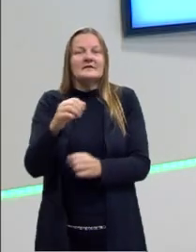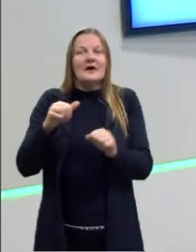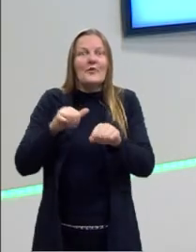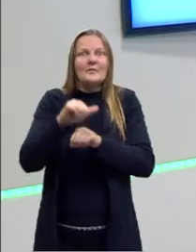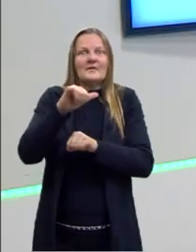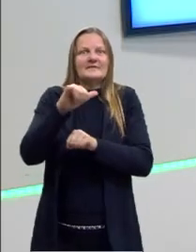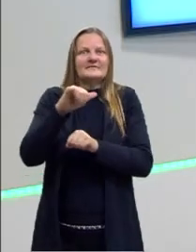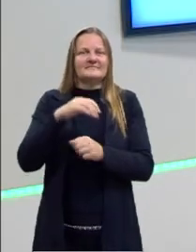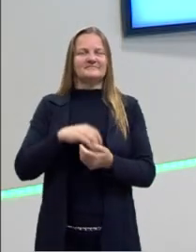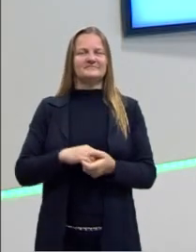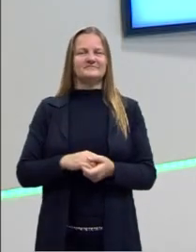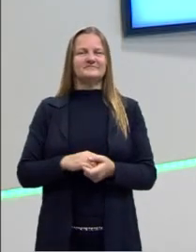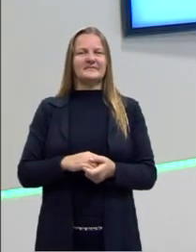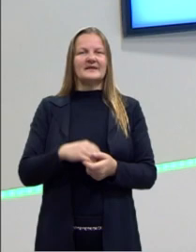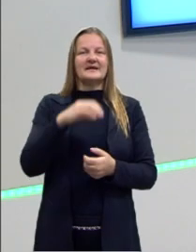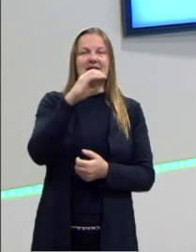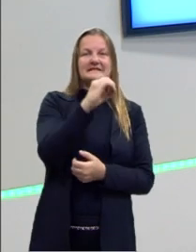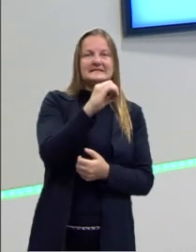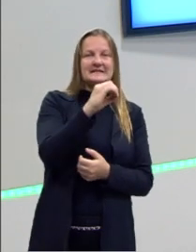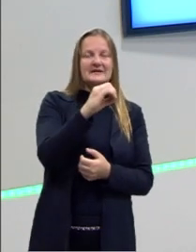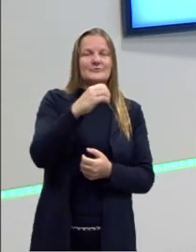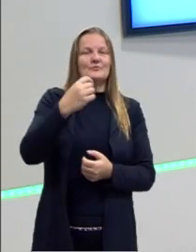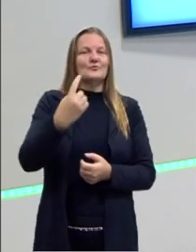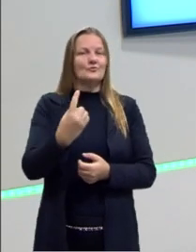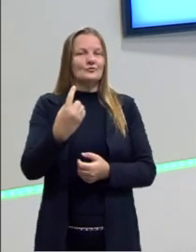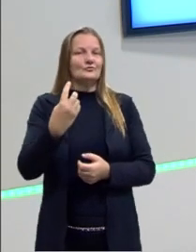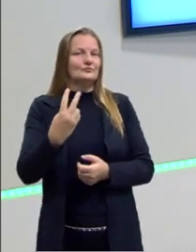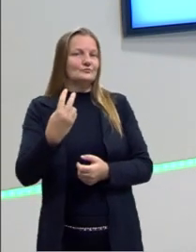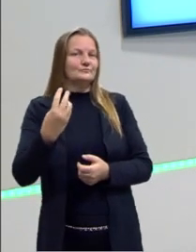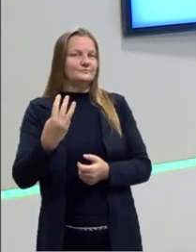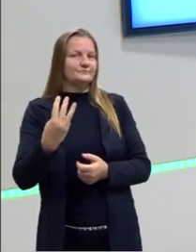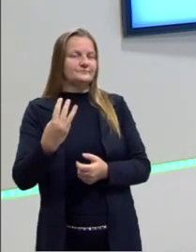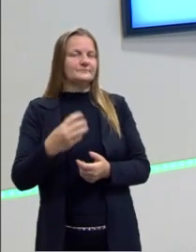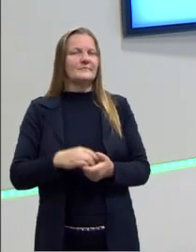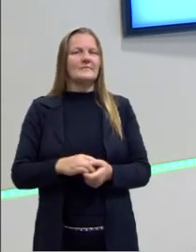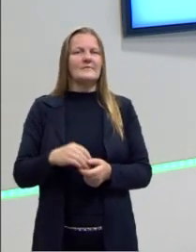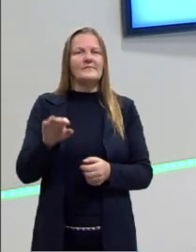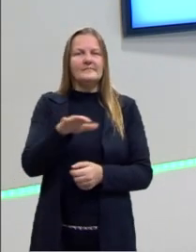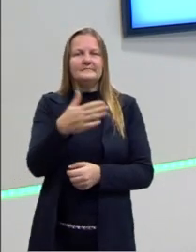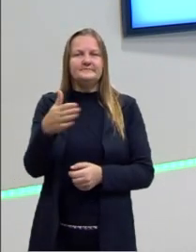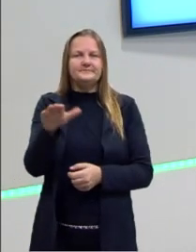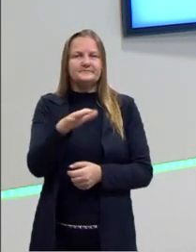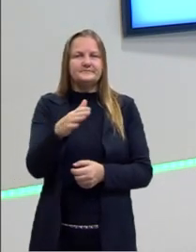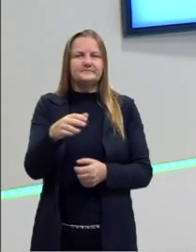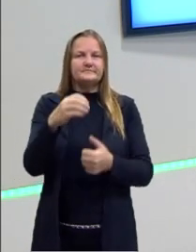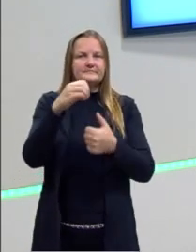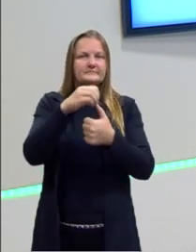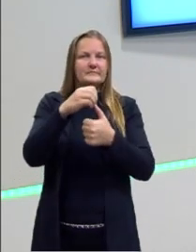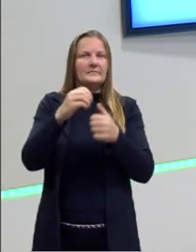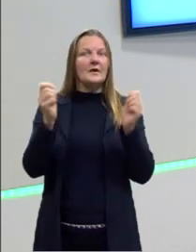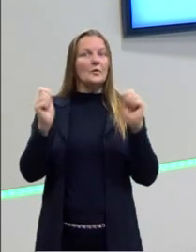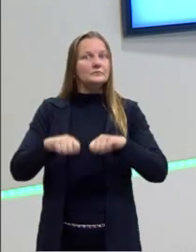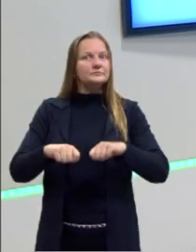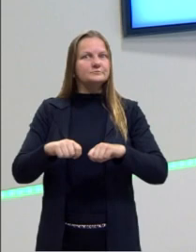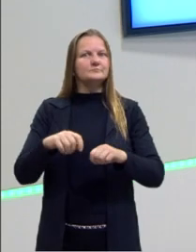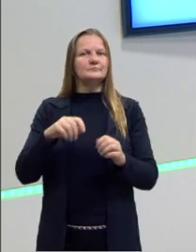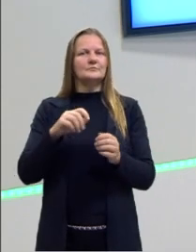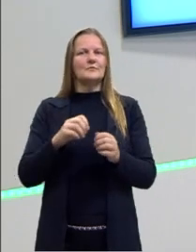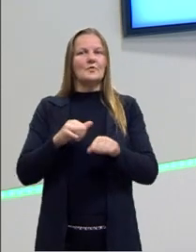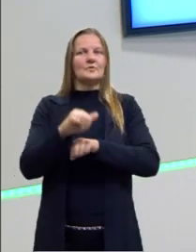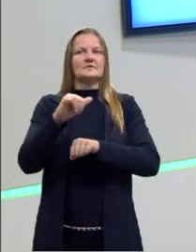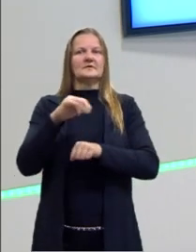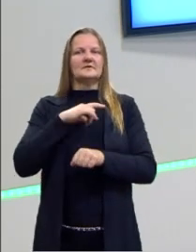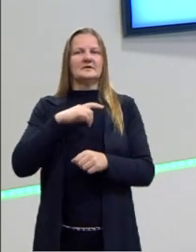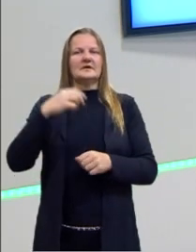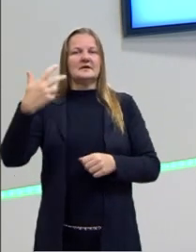Então, a partir da zero, a minha probabilidade de algo acontecer é muito maior do que lá